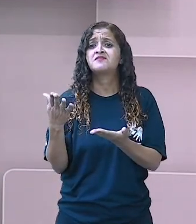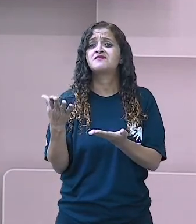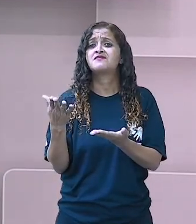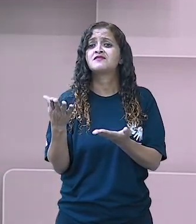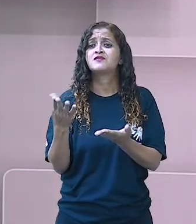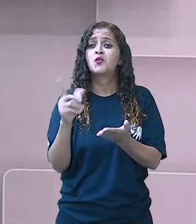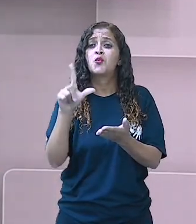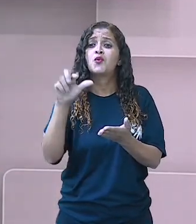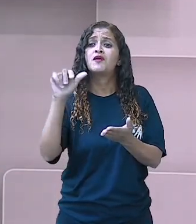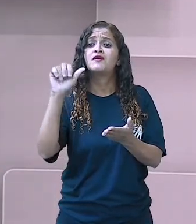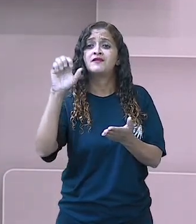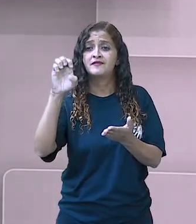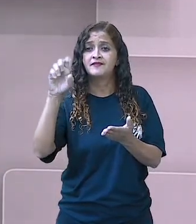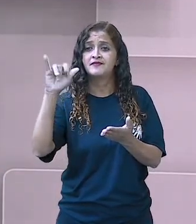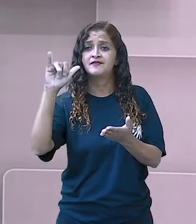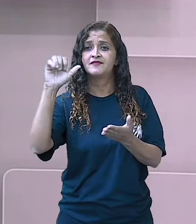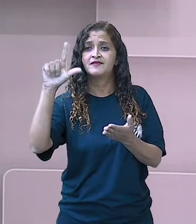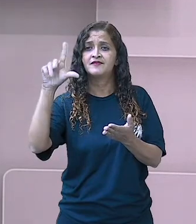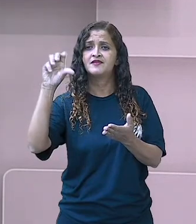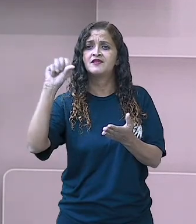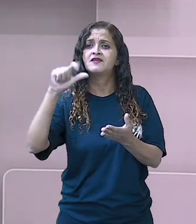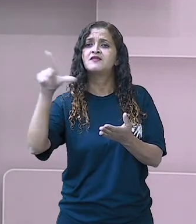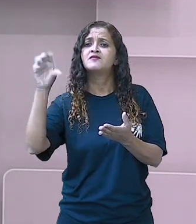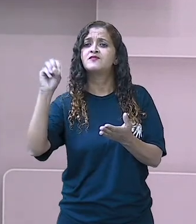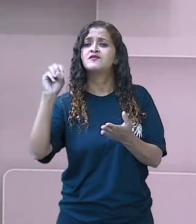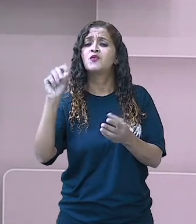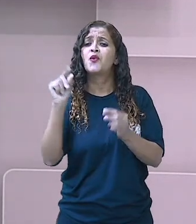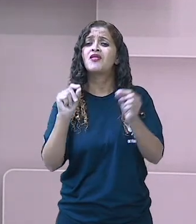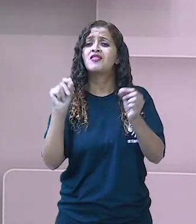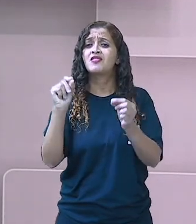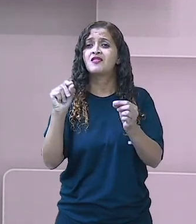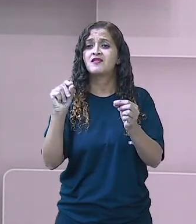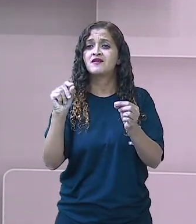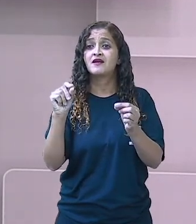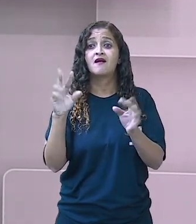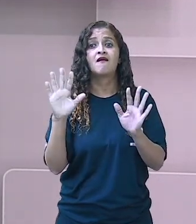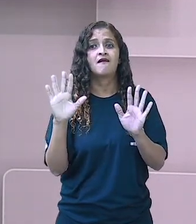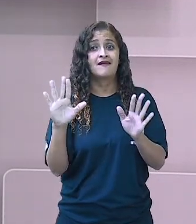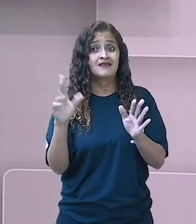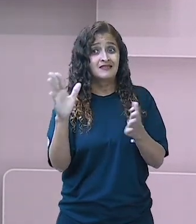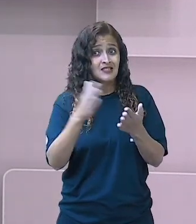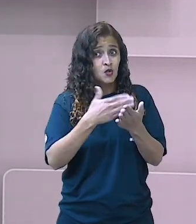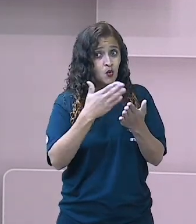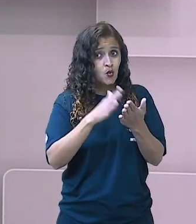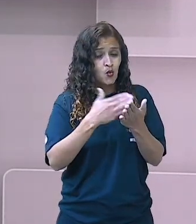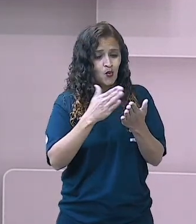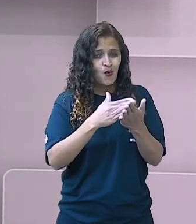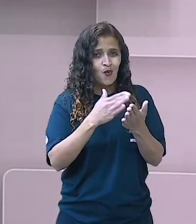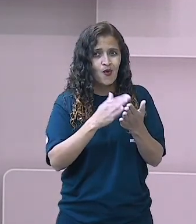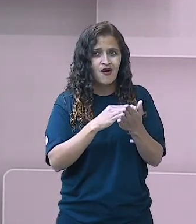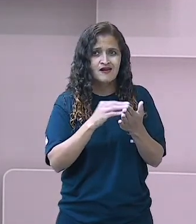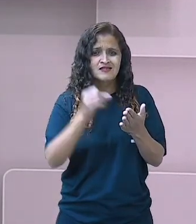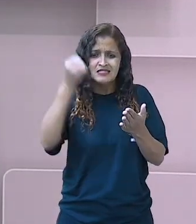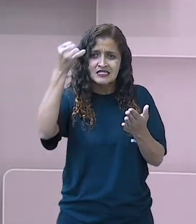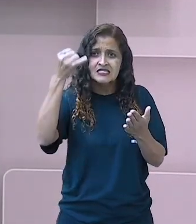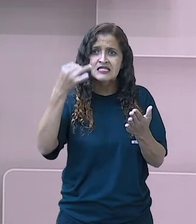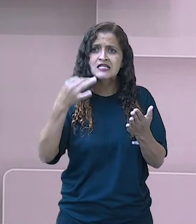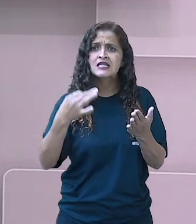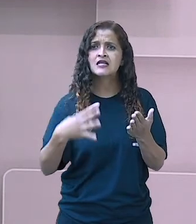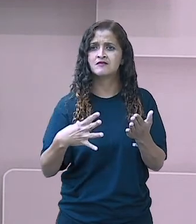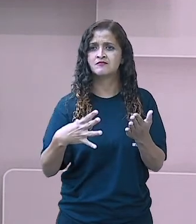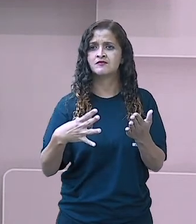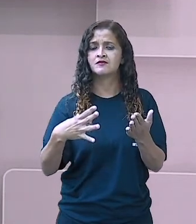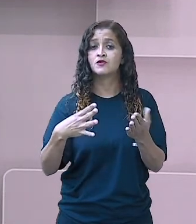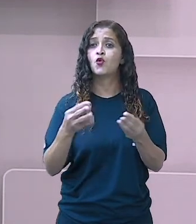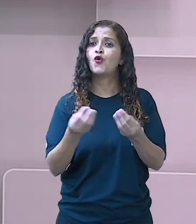Explique com as suas palavras. Aí na atividade da plataforma, quando você for escrever no seu caderno, você vai explicar do jeito que você entendeu. A